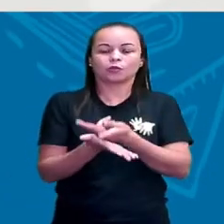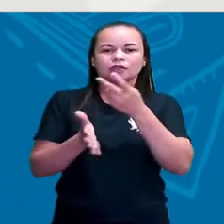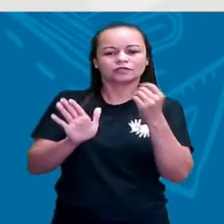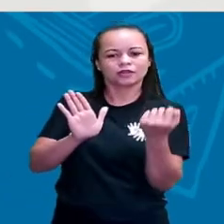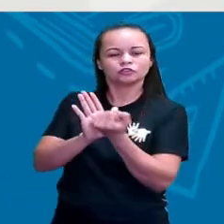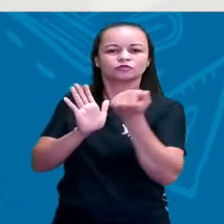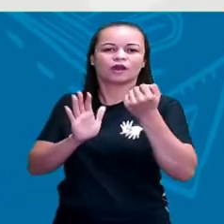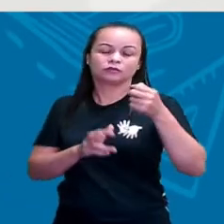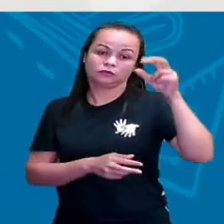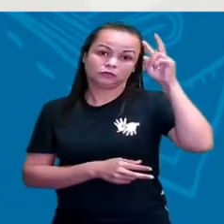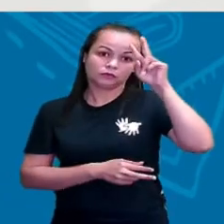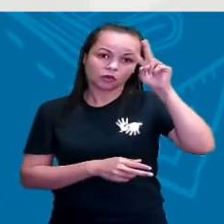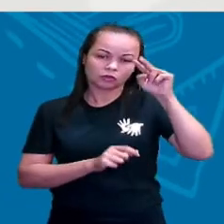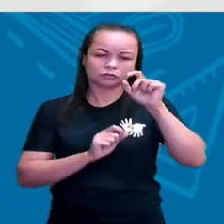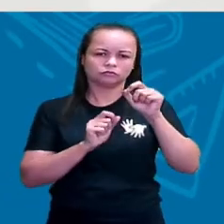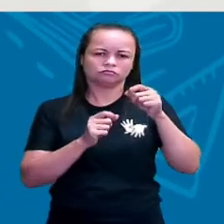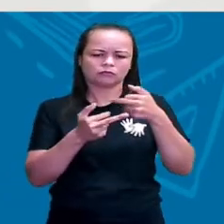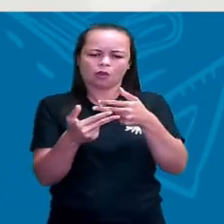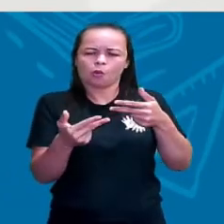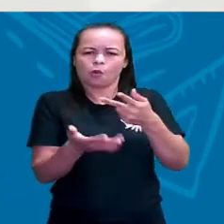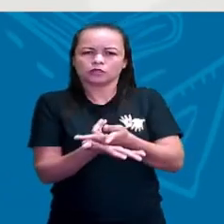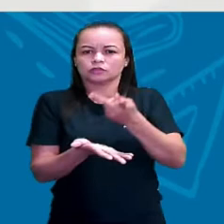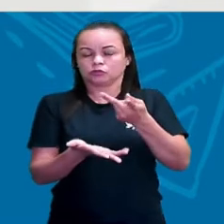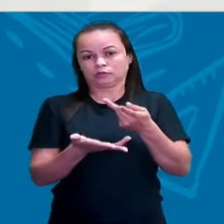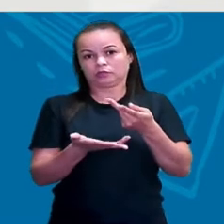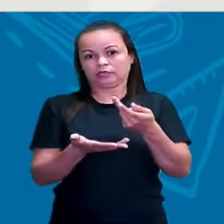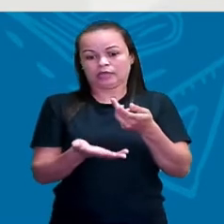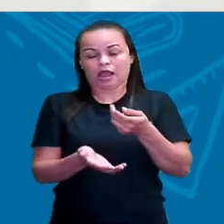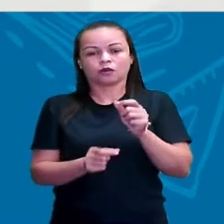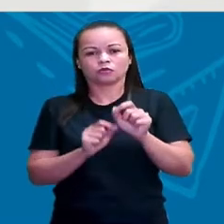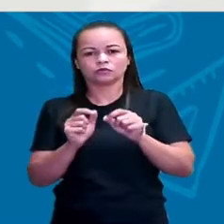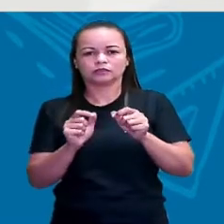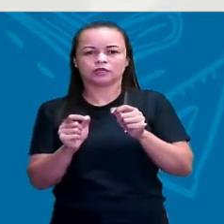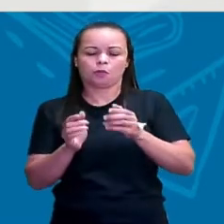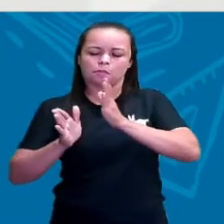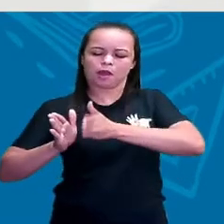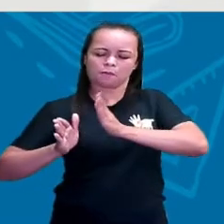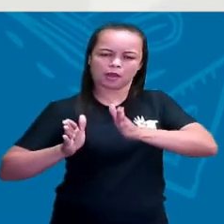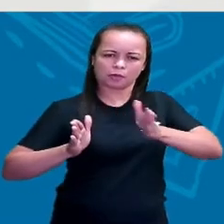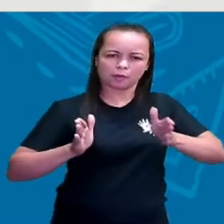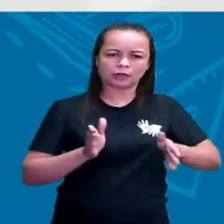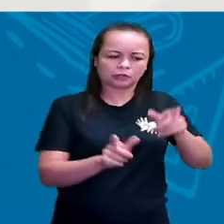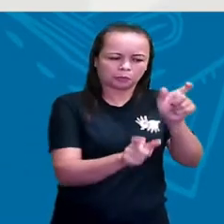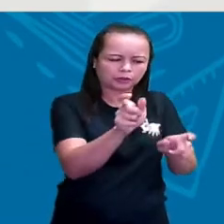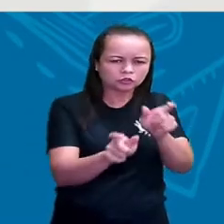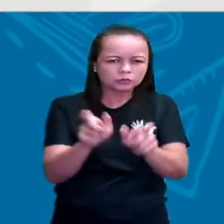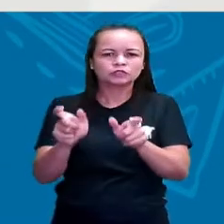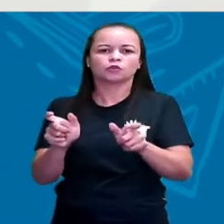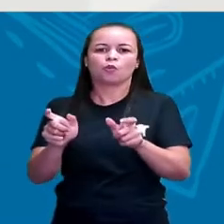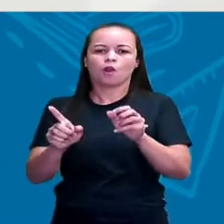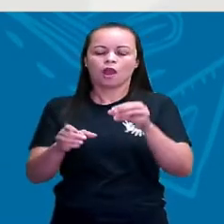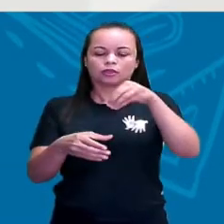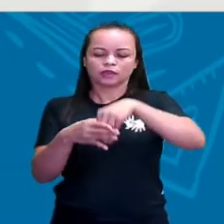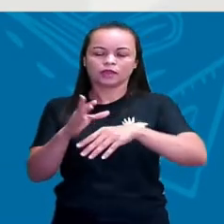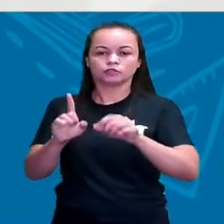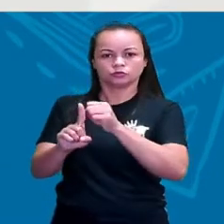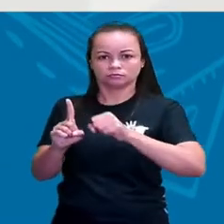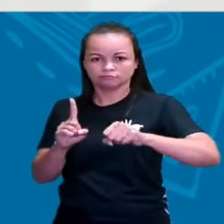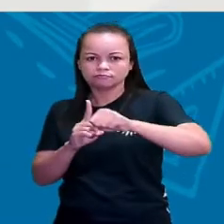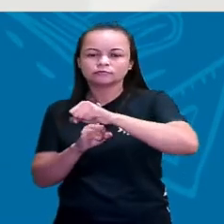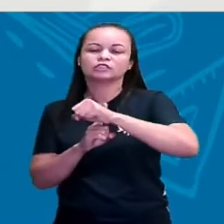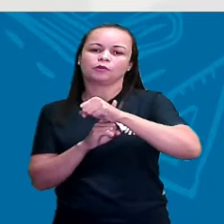Tiveram algumas ações que foram cometidas por determinados sujeitos dentro da sociedade pra acontecer